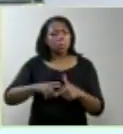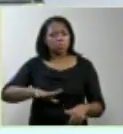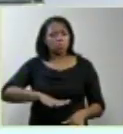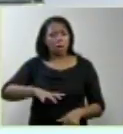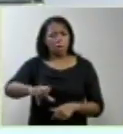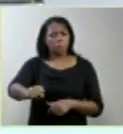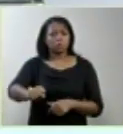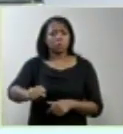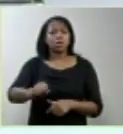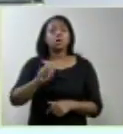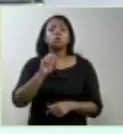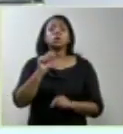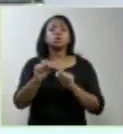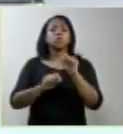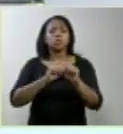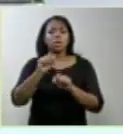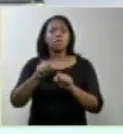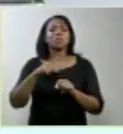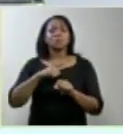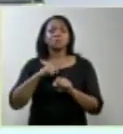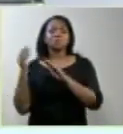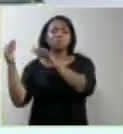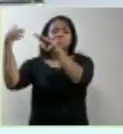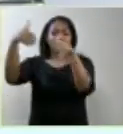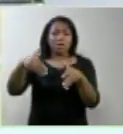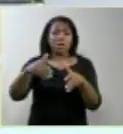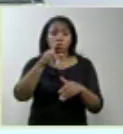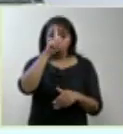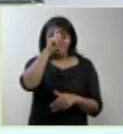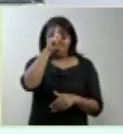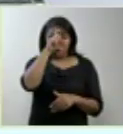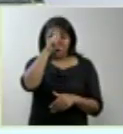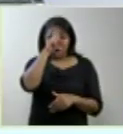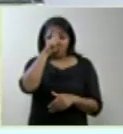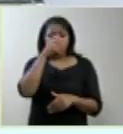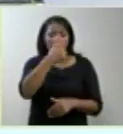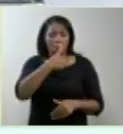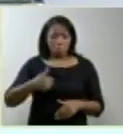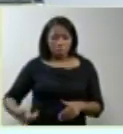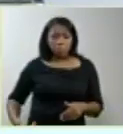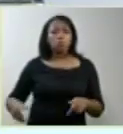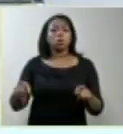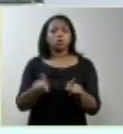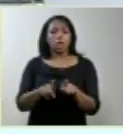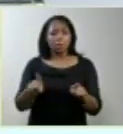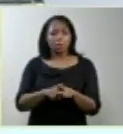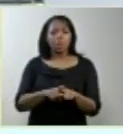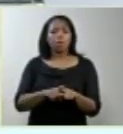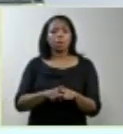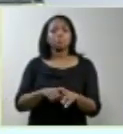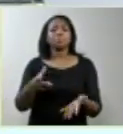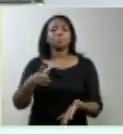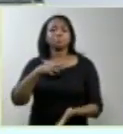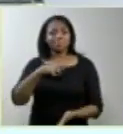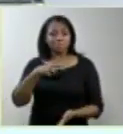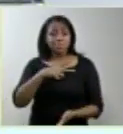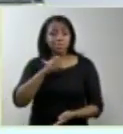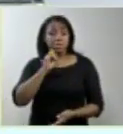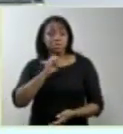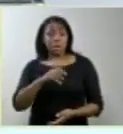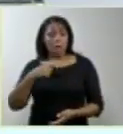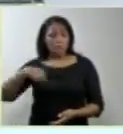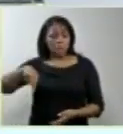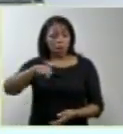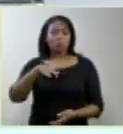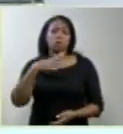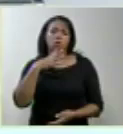que acabam vindo para os hospitais públicos ou mesmo para os hospitais privados. Se nós conhecemos esse percentual